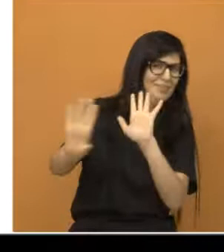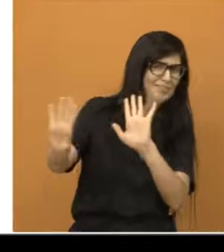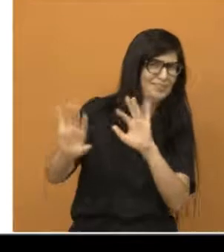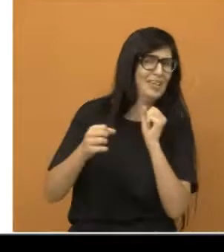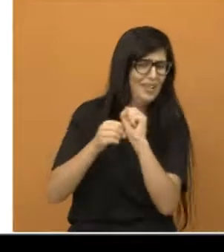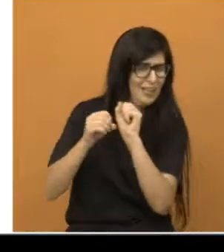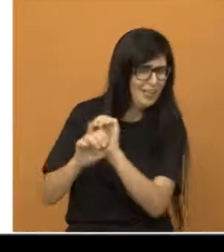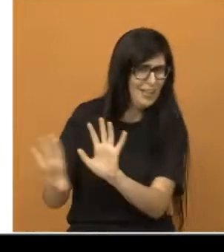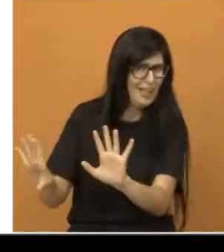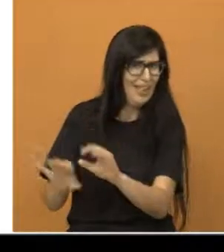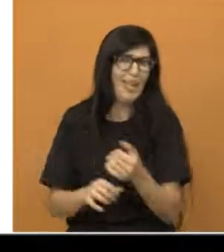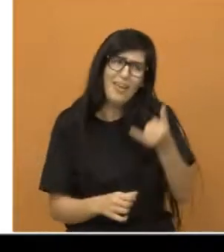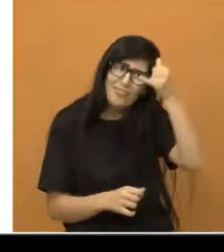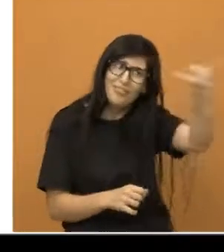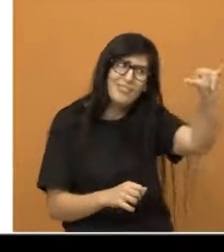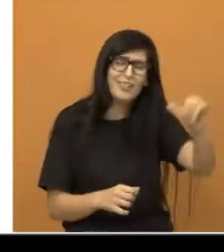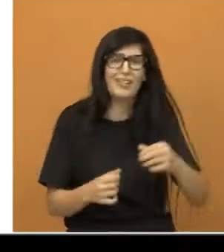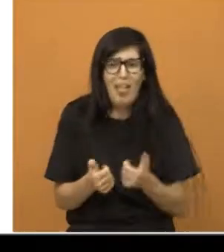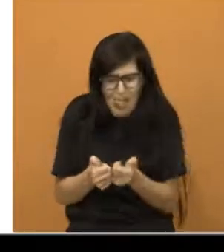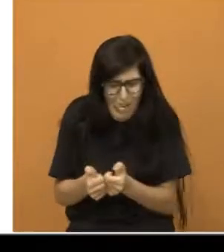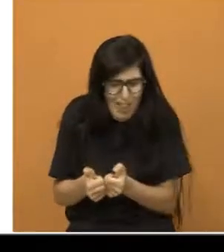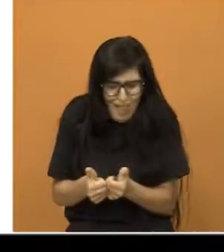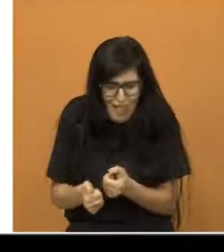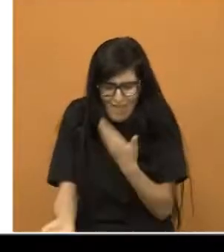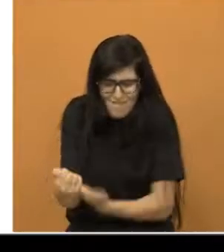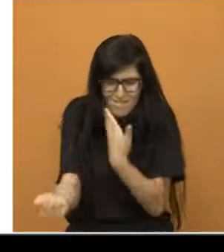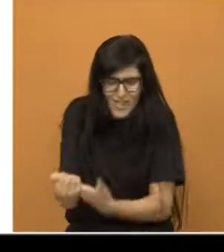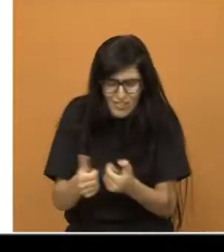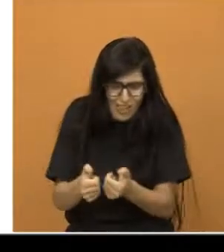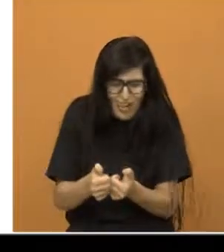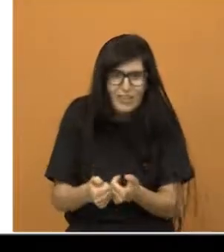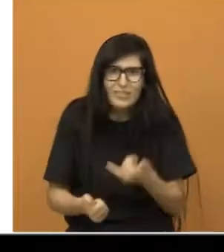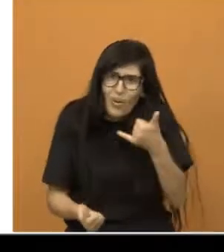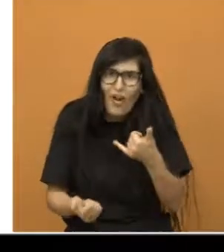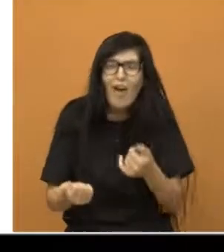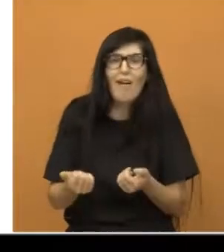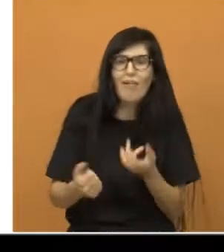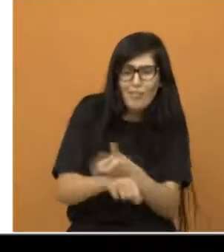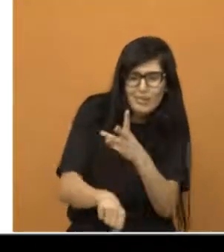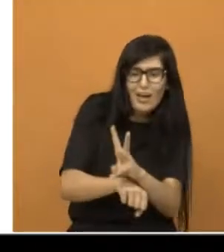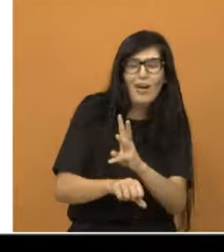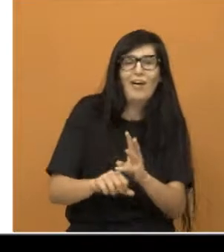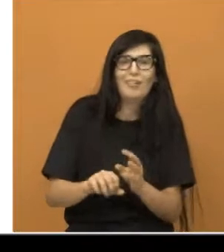vivenciar a história e participar. Foi muito dinâmico esse encontro.